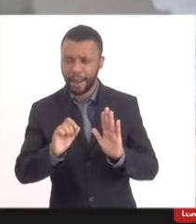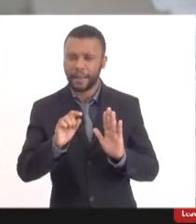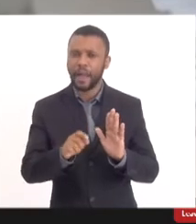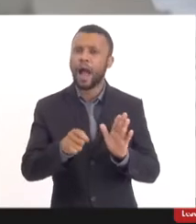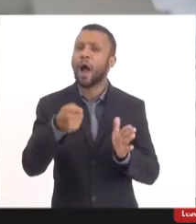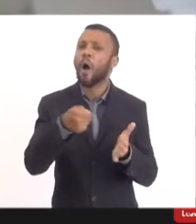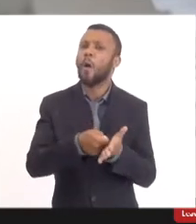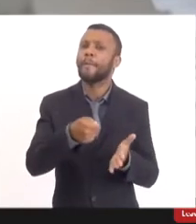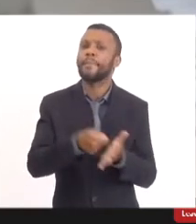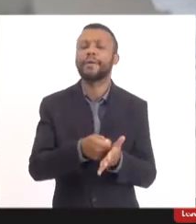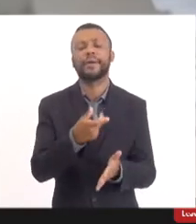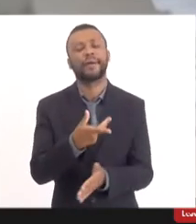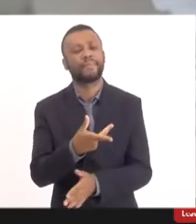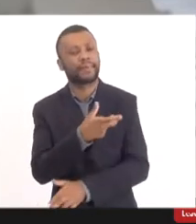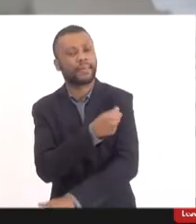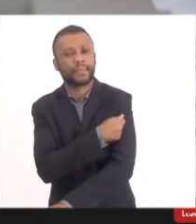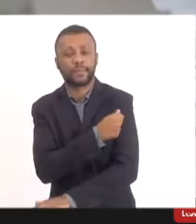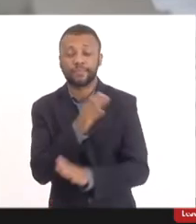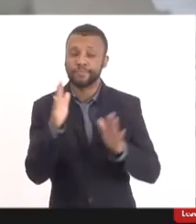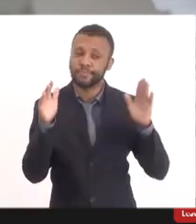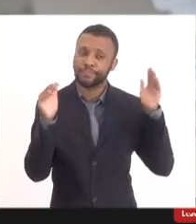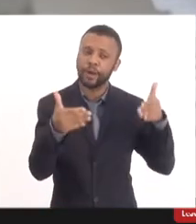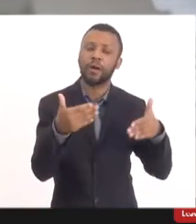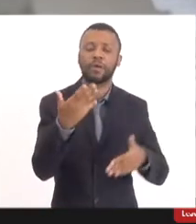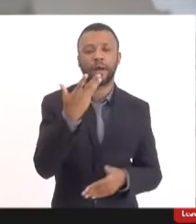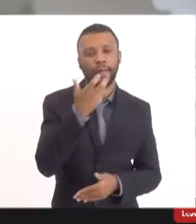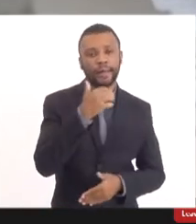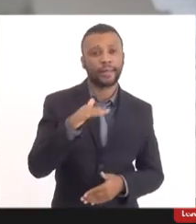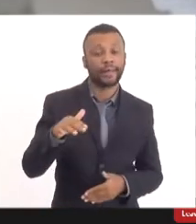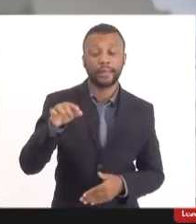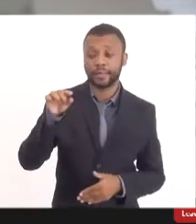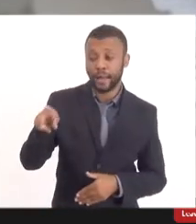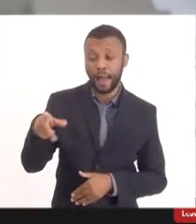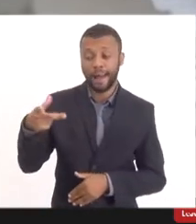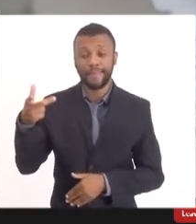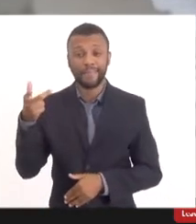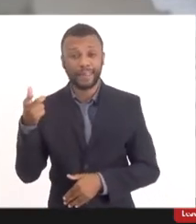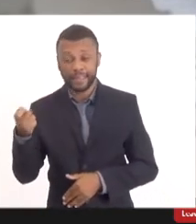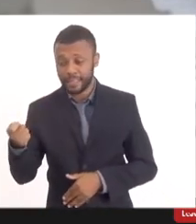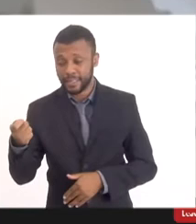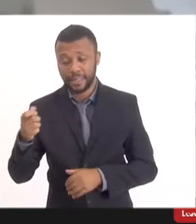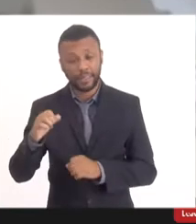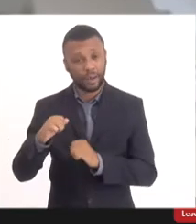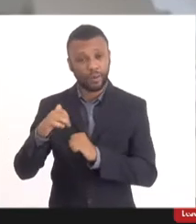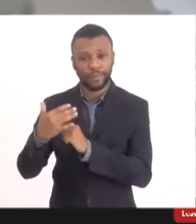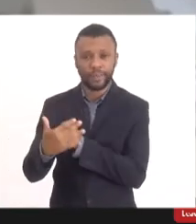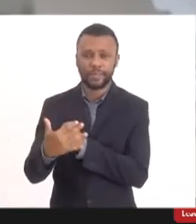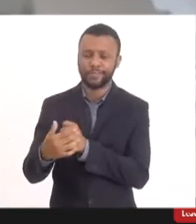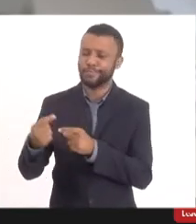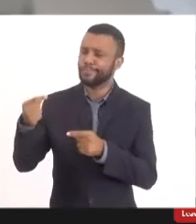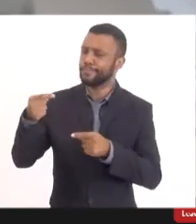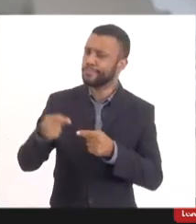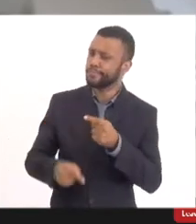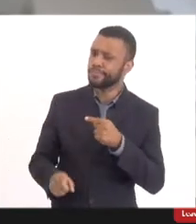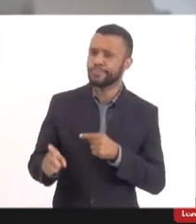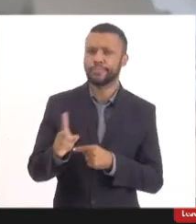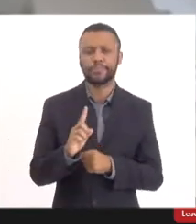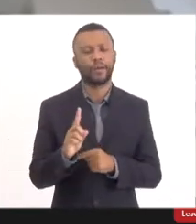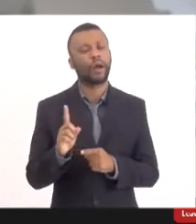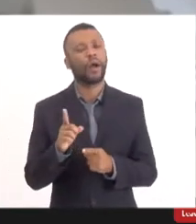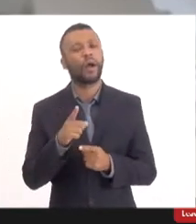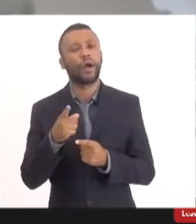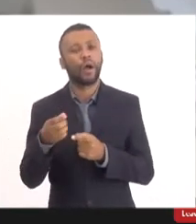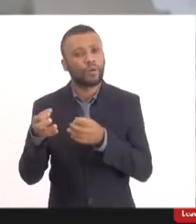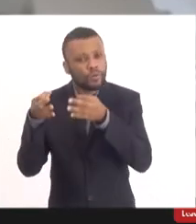vacinação das crianças, não se aplica às vacinas da COVID-19, justamente por elas